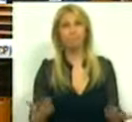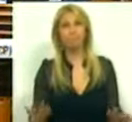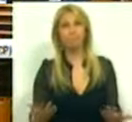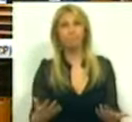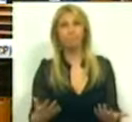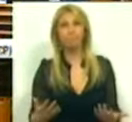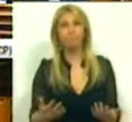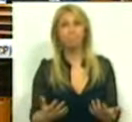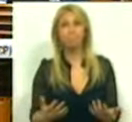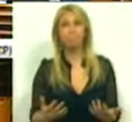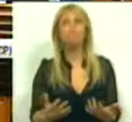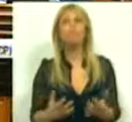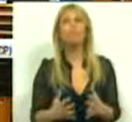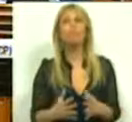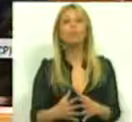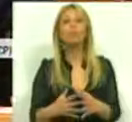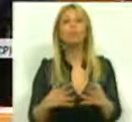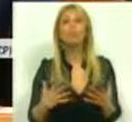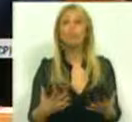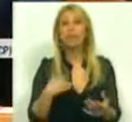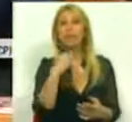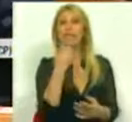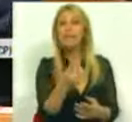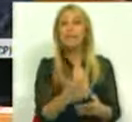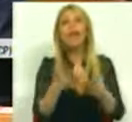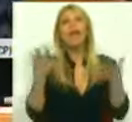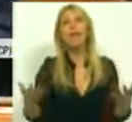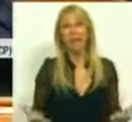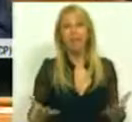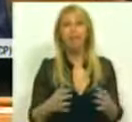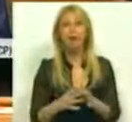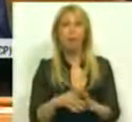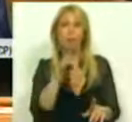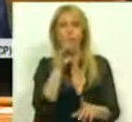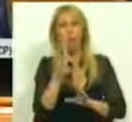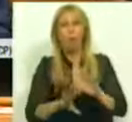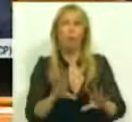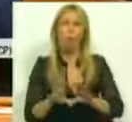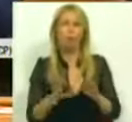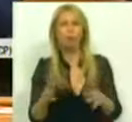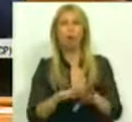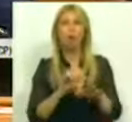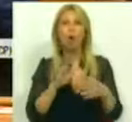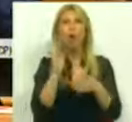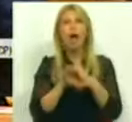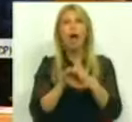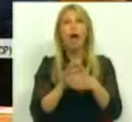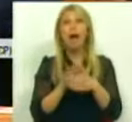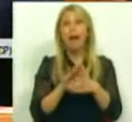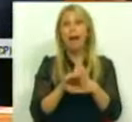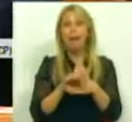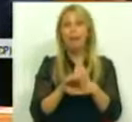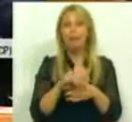Chamavam, chamava então jucosamente à carta de obrigações e